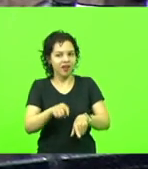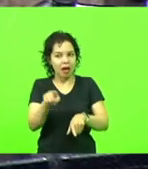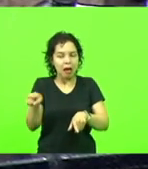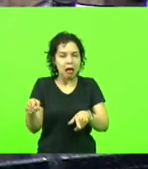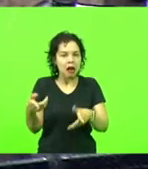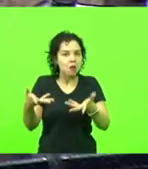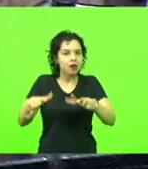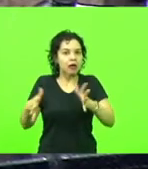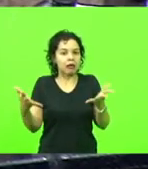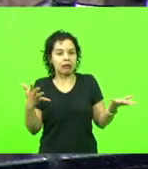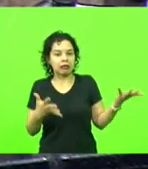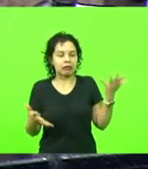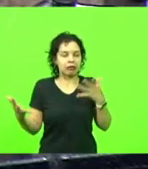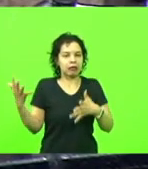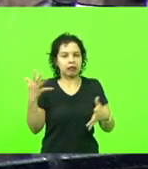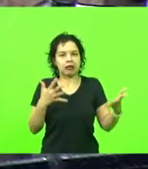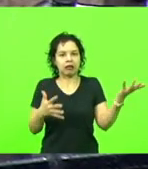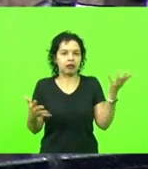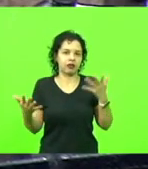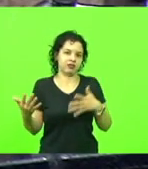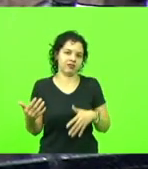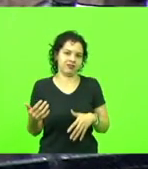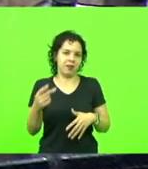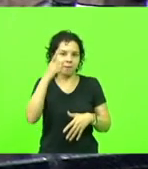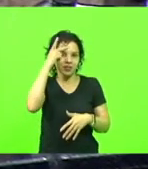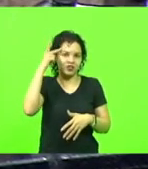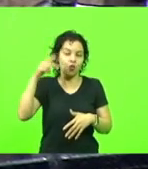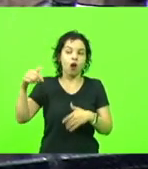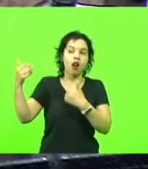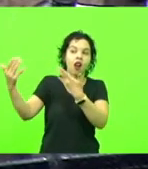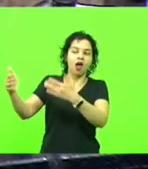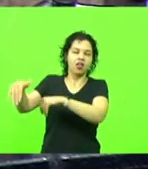situação desconfortável com quem está lá na rua,